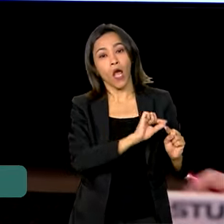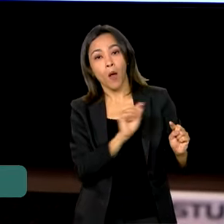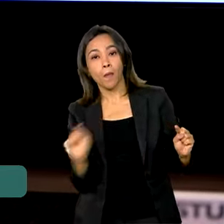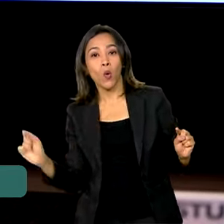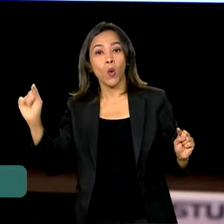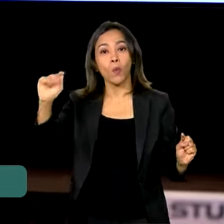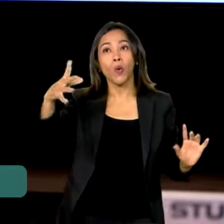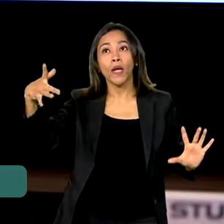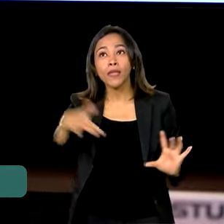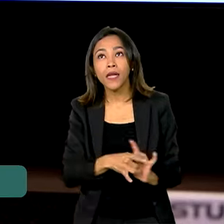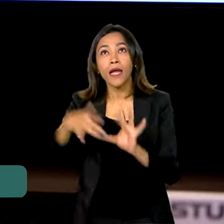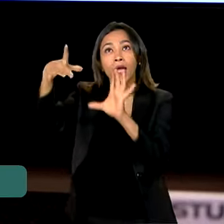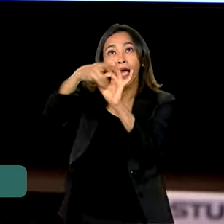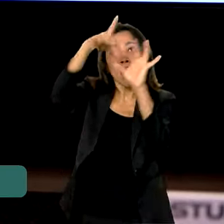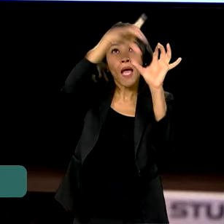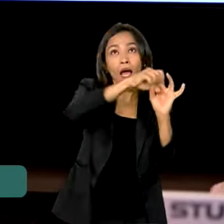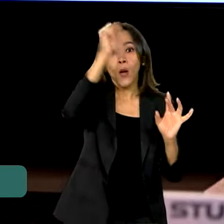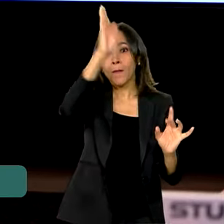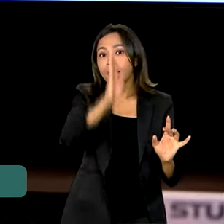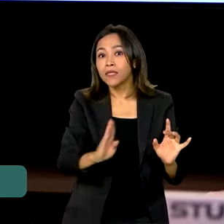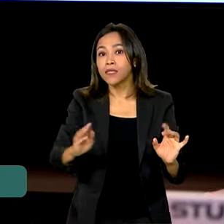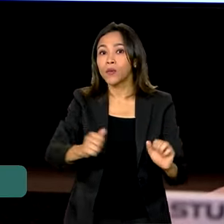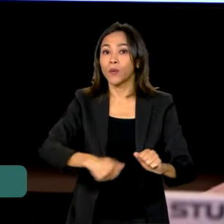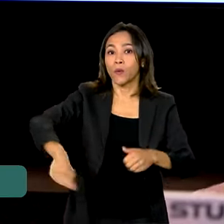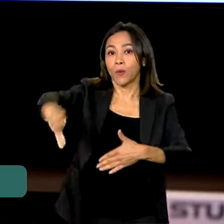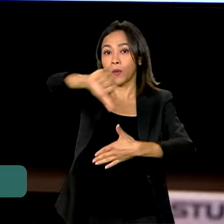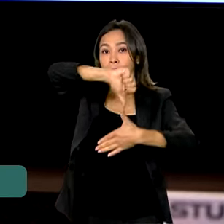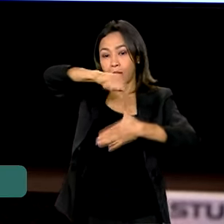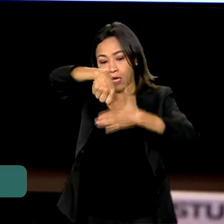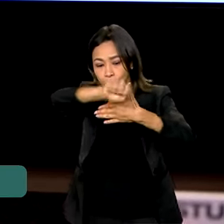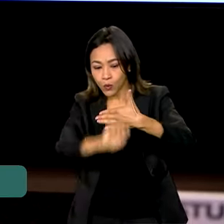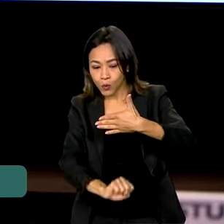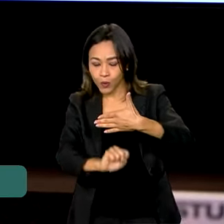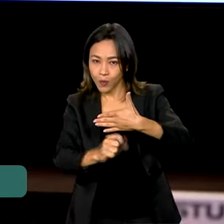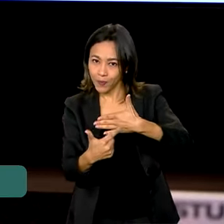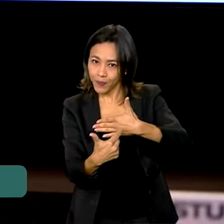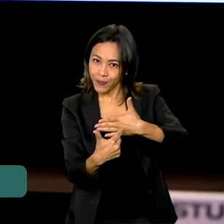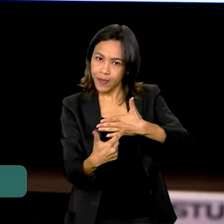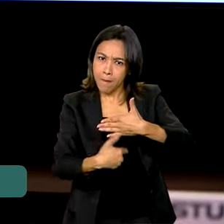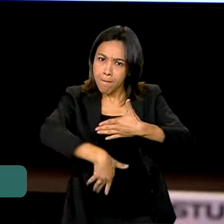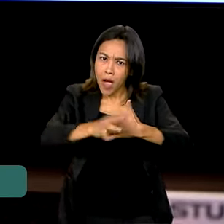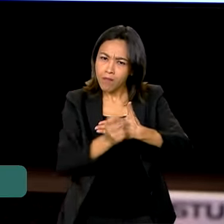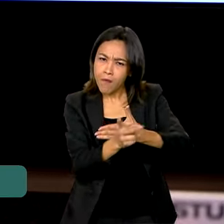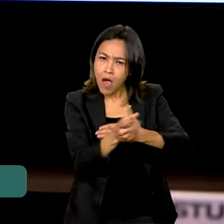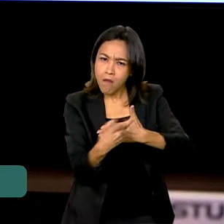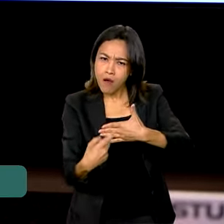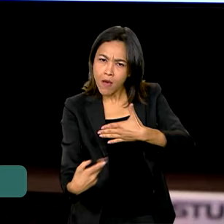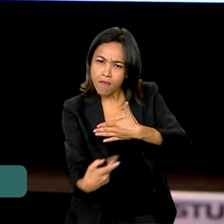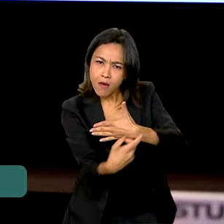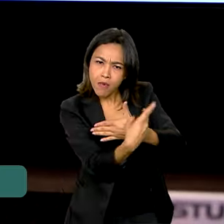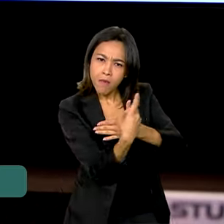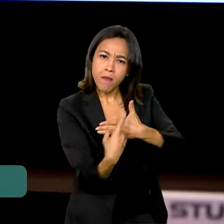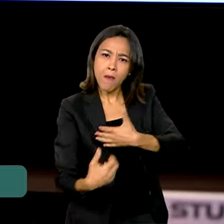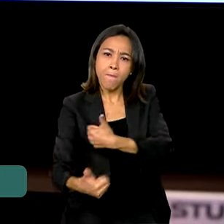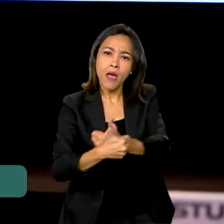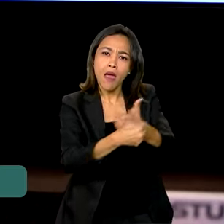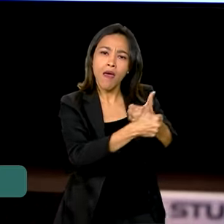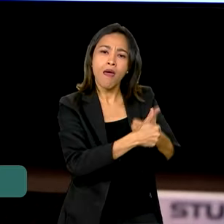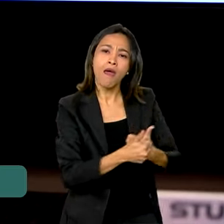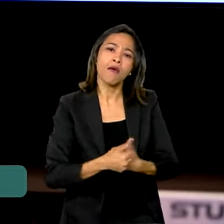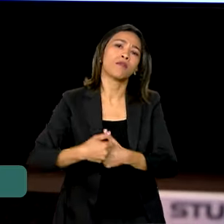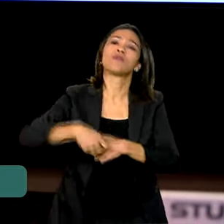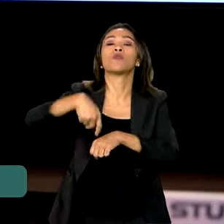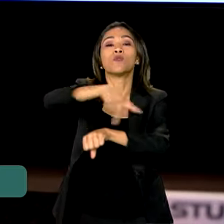primeiro, integrar o Brasil à América do Sul, para que a gente possa ter mais comércio com os países da América do Sul e,